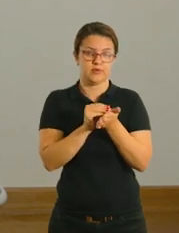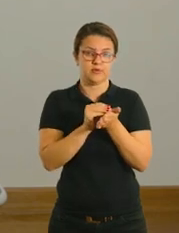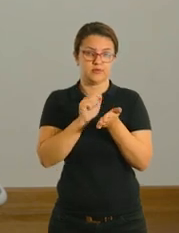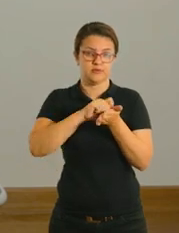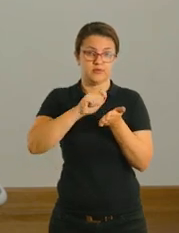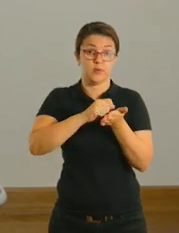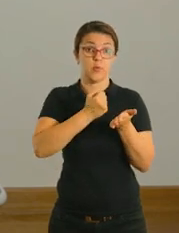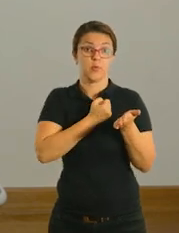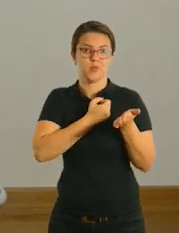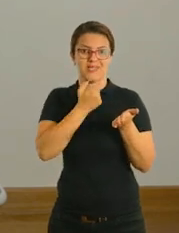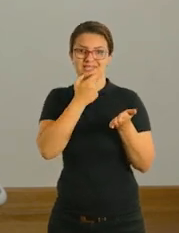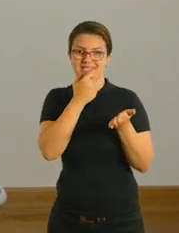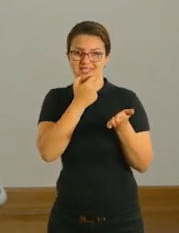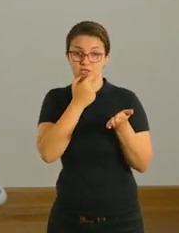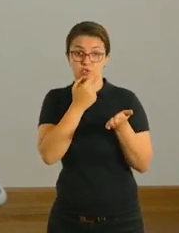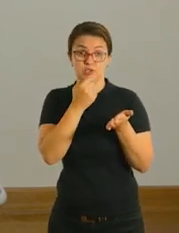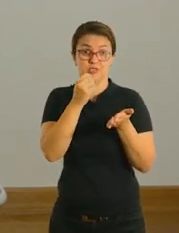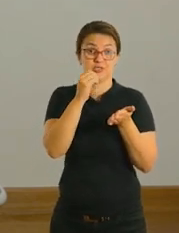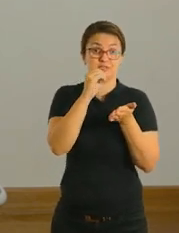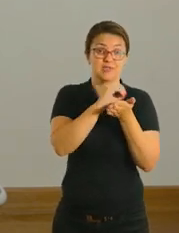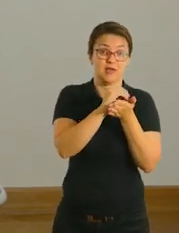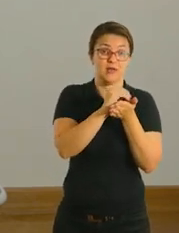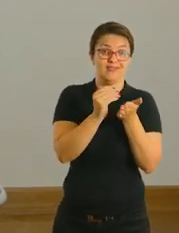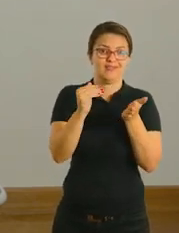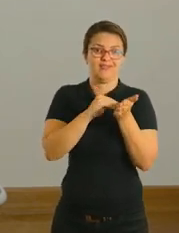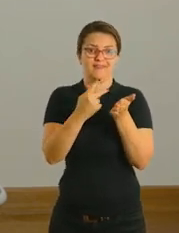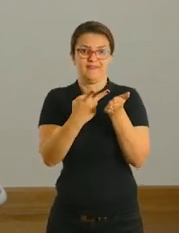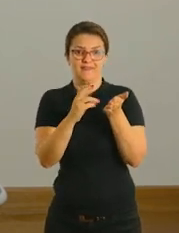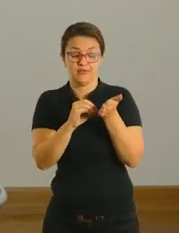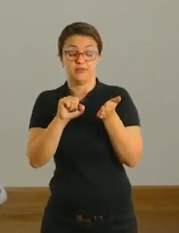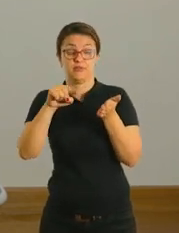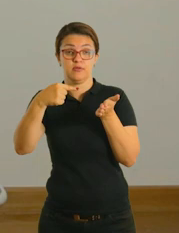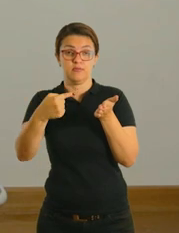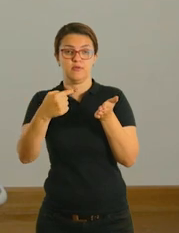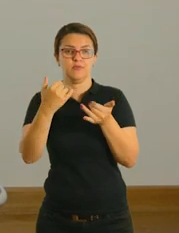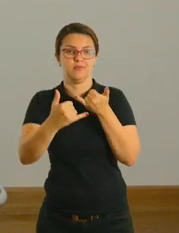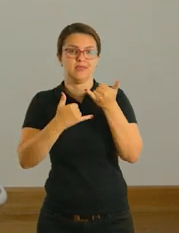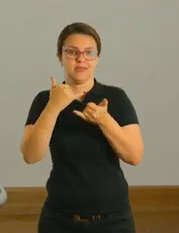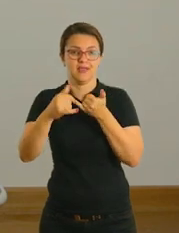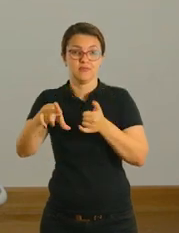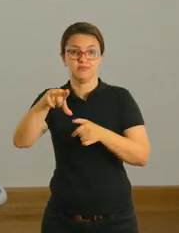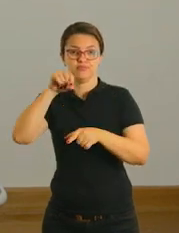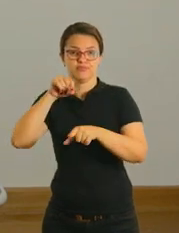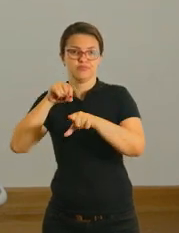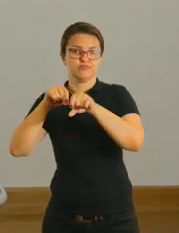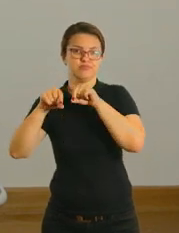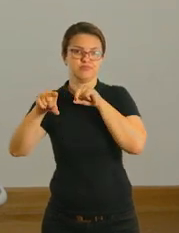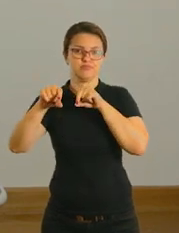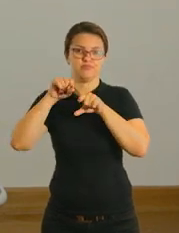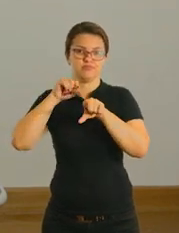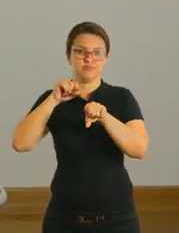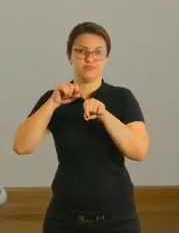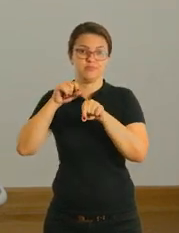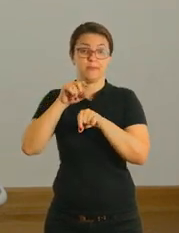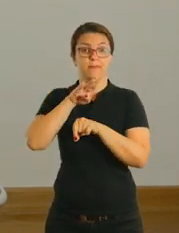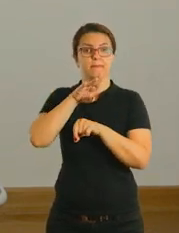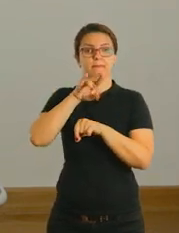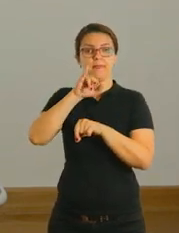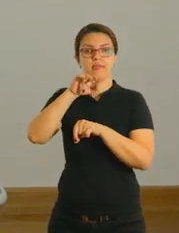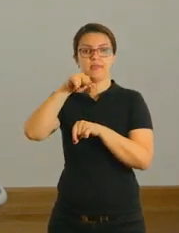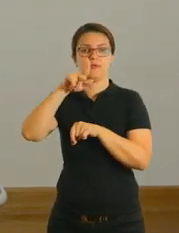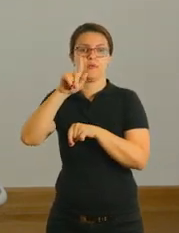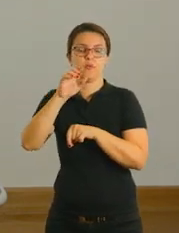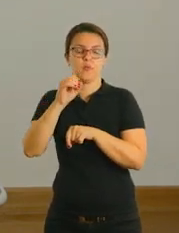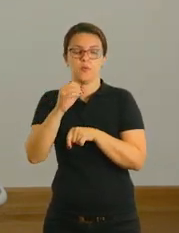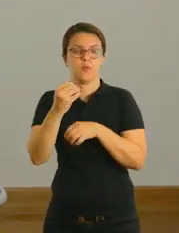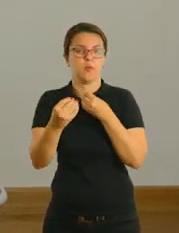Essa a primeira tarefa. Bem simples, bem fácil. E a segunda atividade é brincarmos de bingo. Cara, como vamos fazer o bingo? Da seguinte